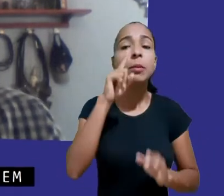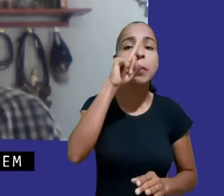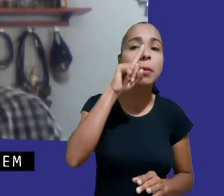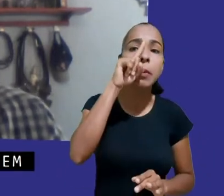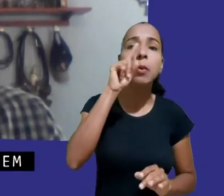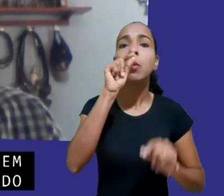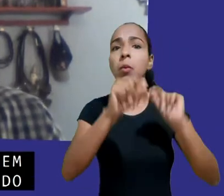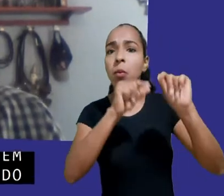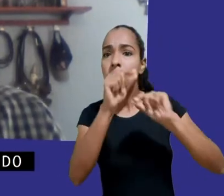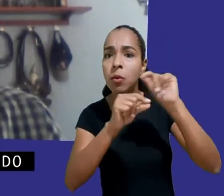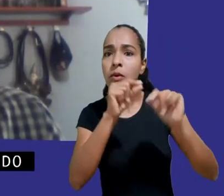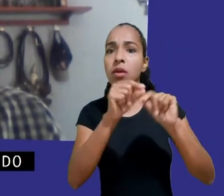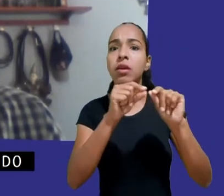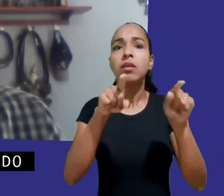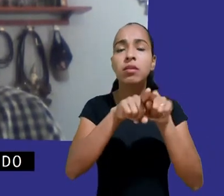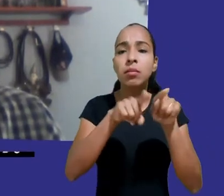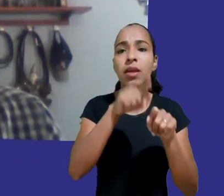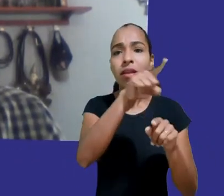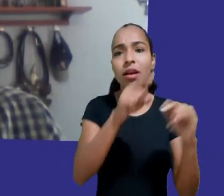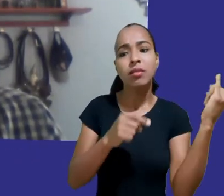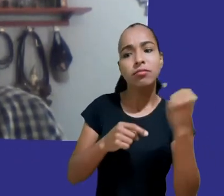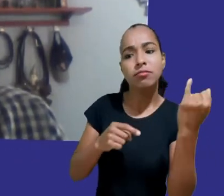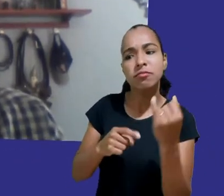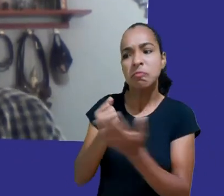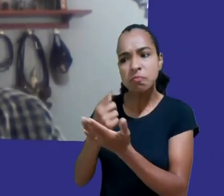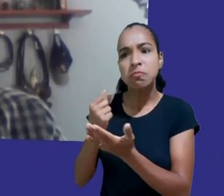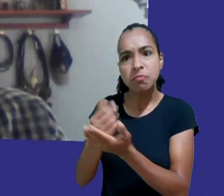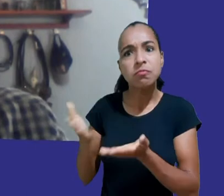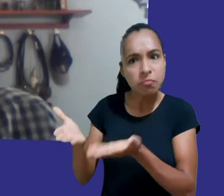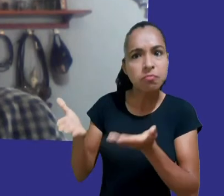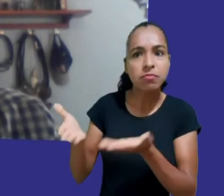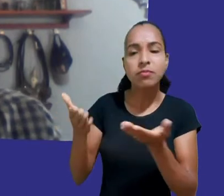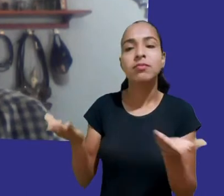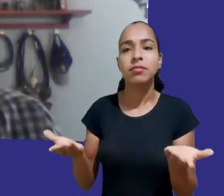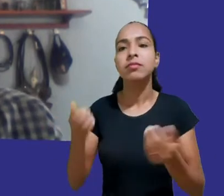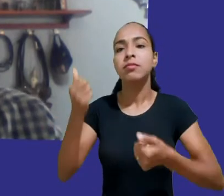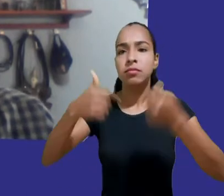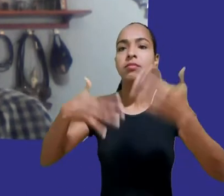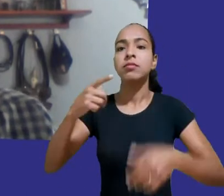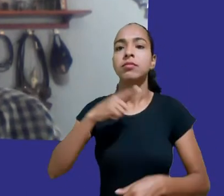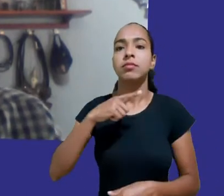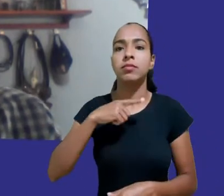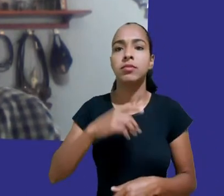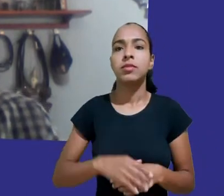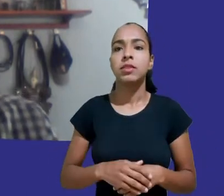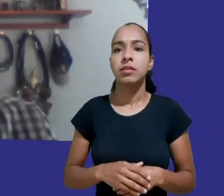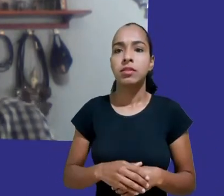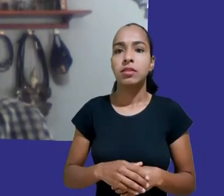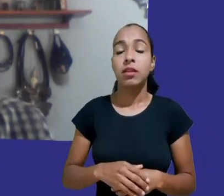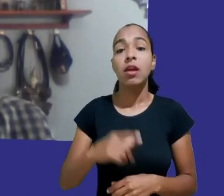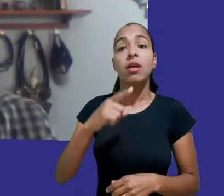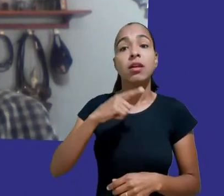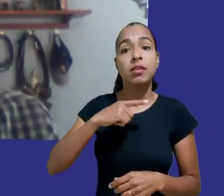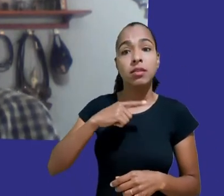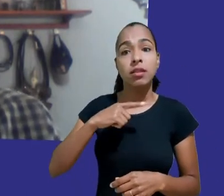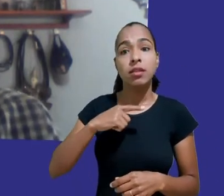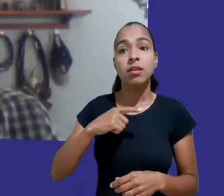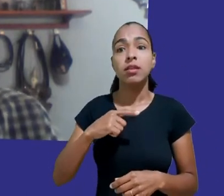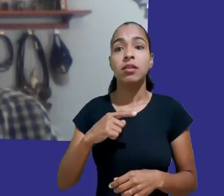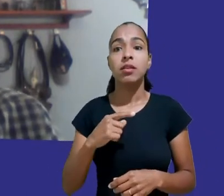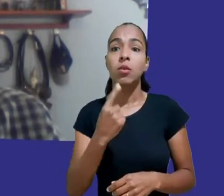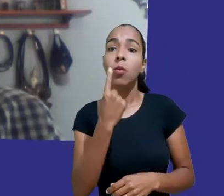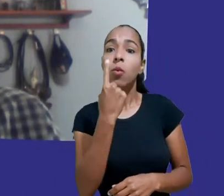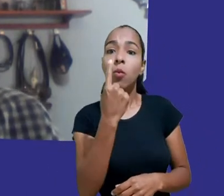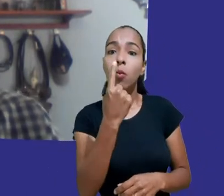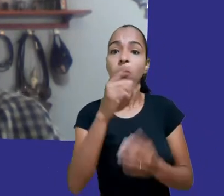crianças e adolescentes. Isso me lembra, inclusive, a campanha Twister Toys, da Five Rights Foundation, recentemente traduzida para o português